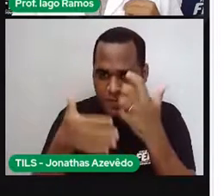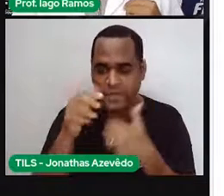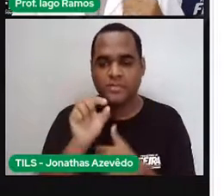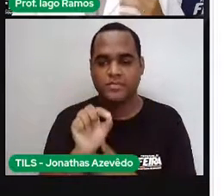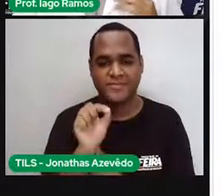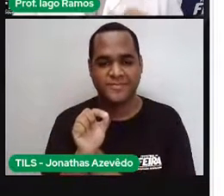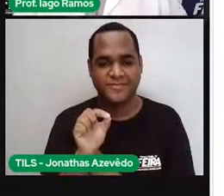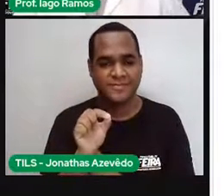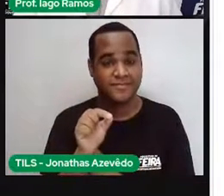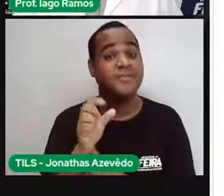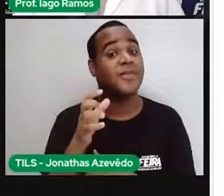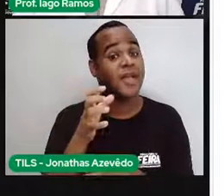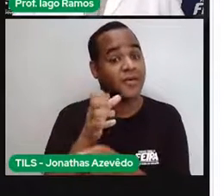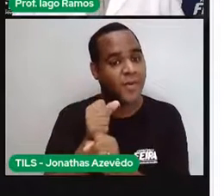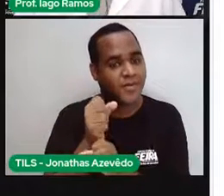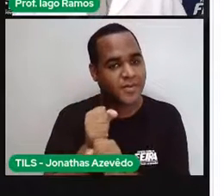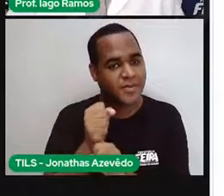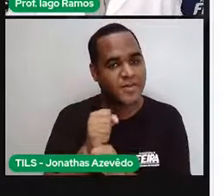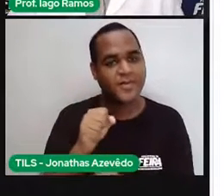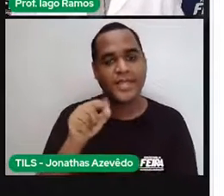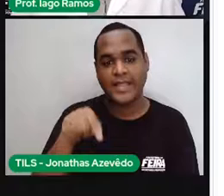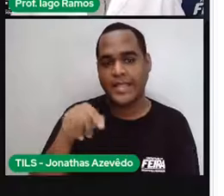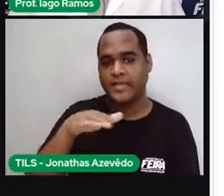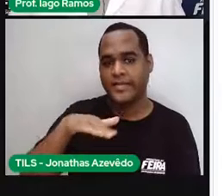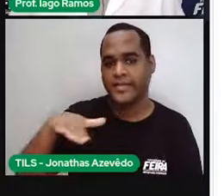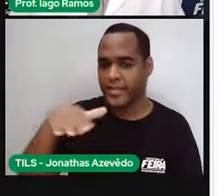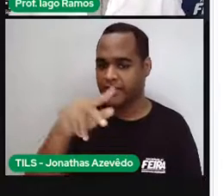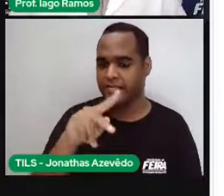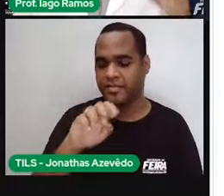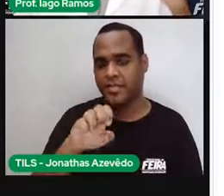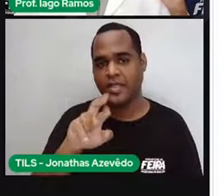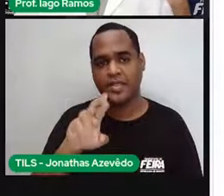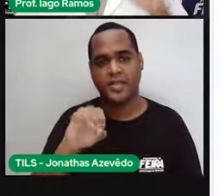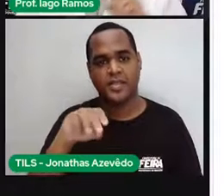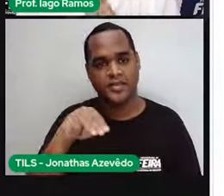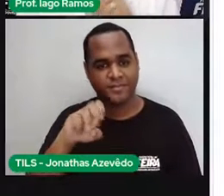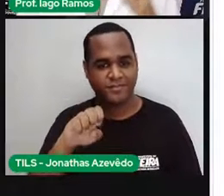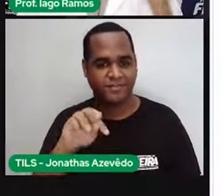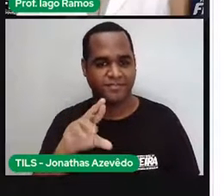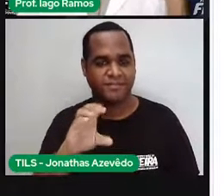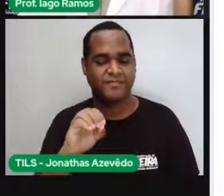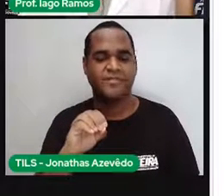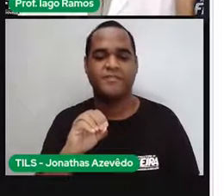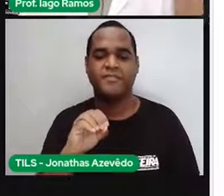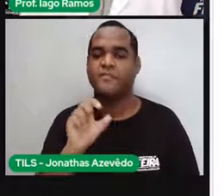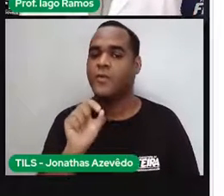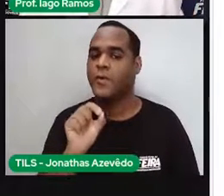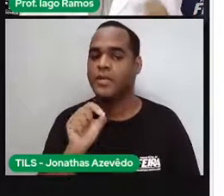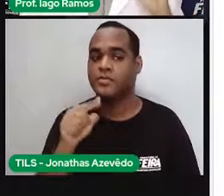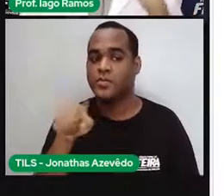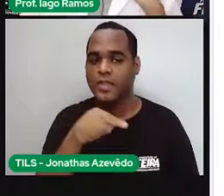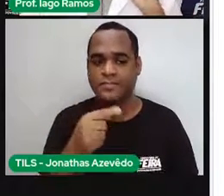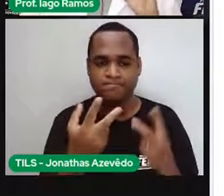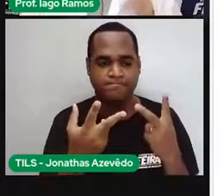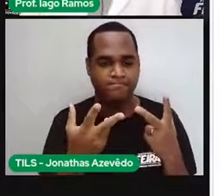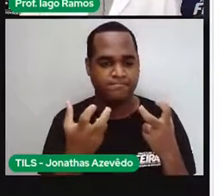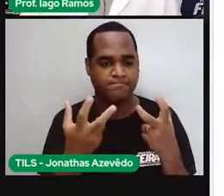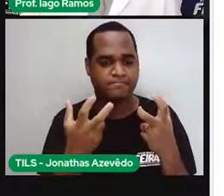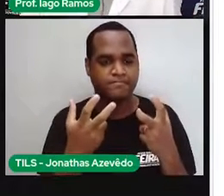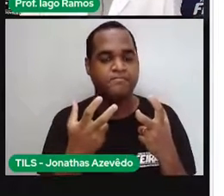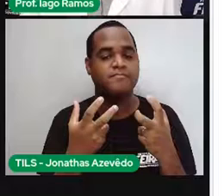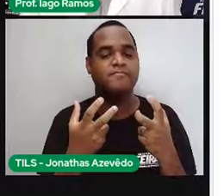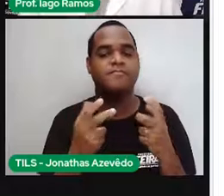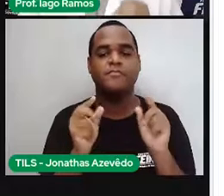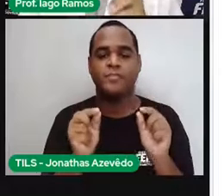o cálculo desse perímetro aqui, tá? Como a gente acabou de ver ali na situação do campo de